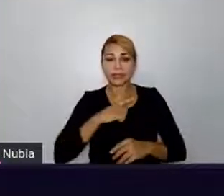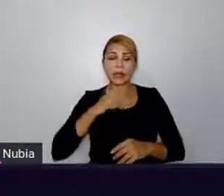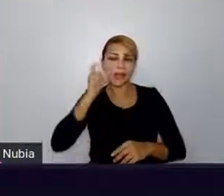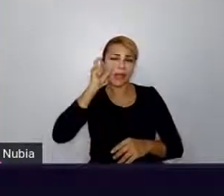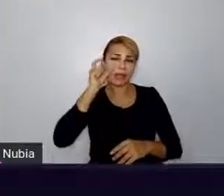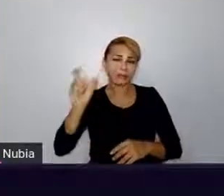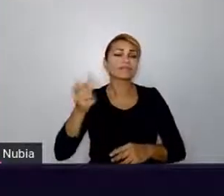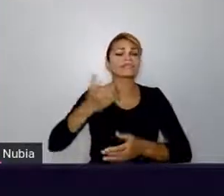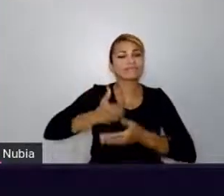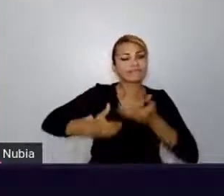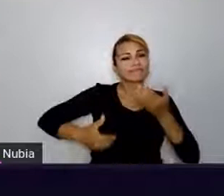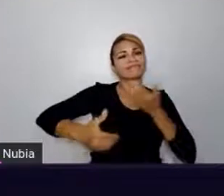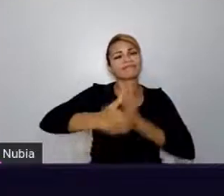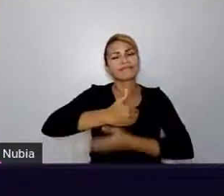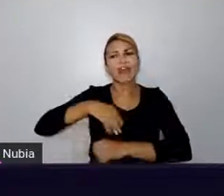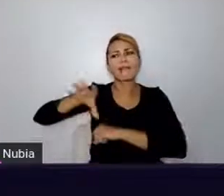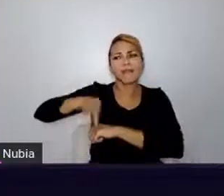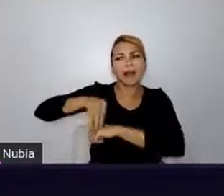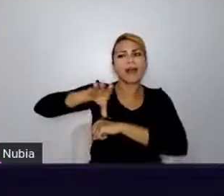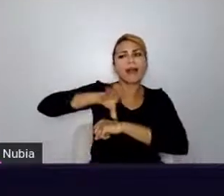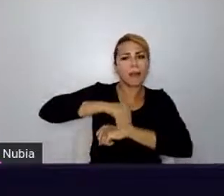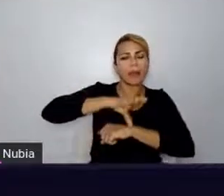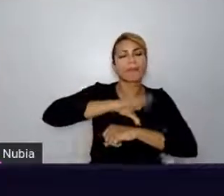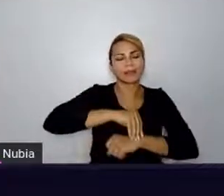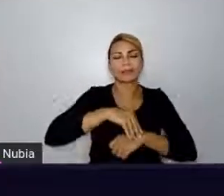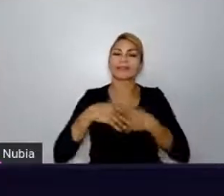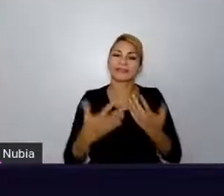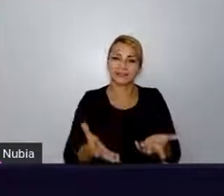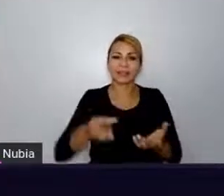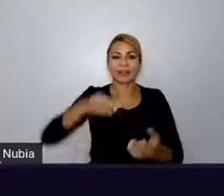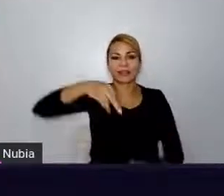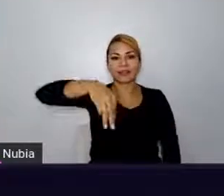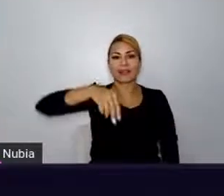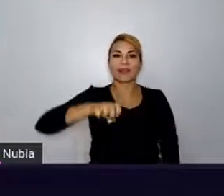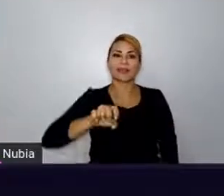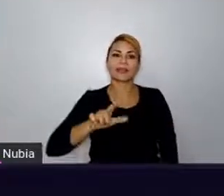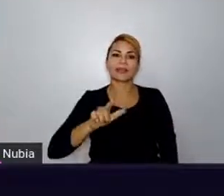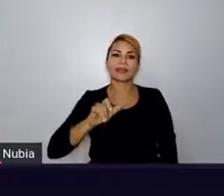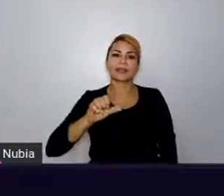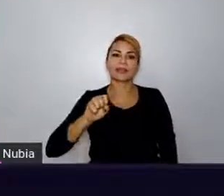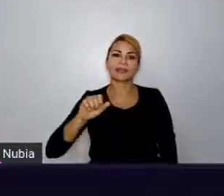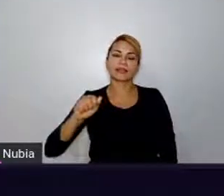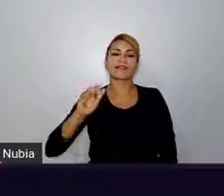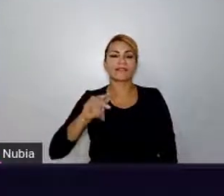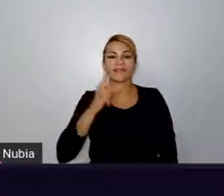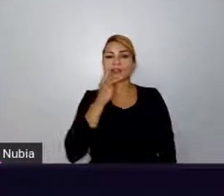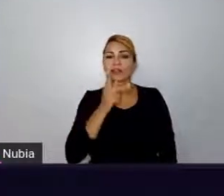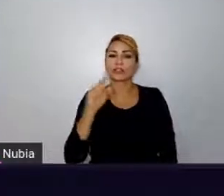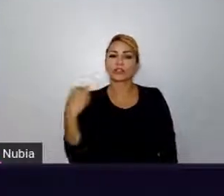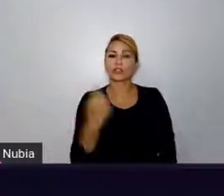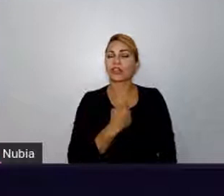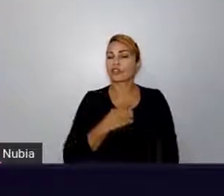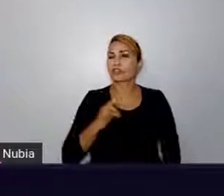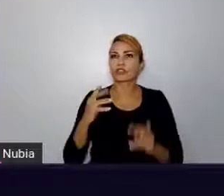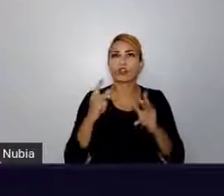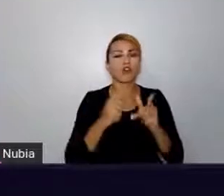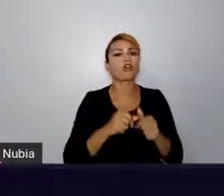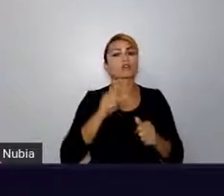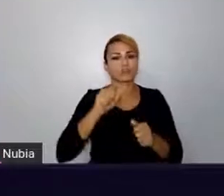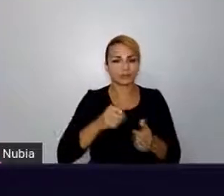compartilhar. como a Melissa falou, nós somos todos iniciantes. E ter a humildade de